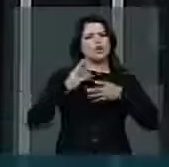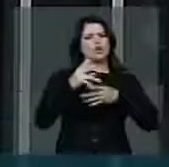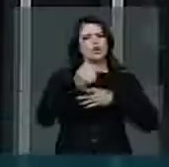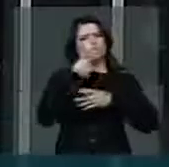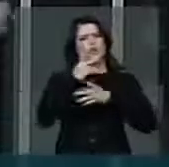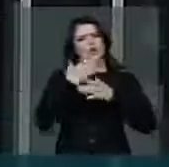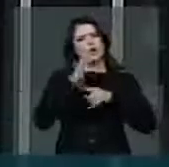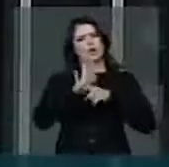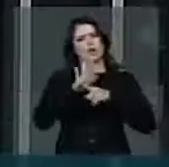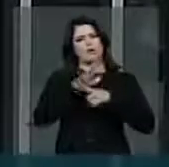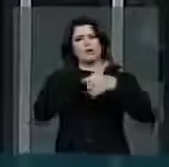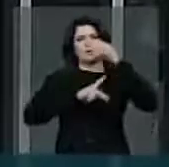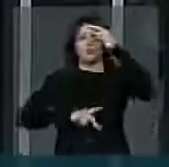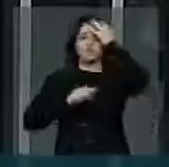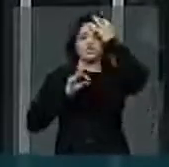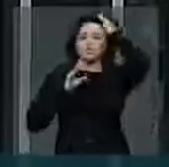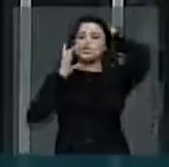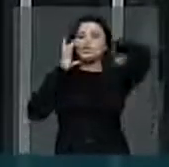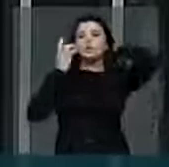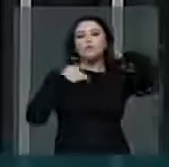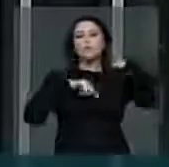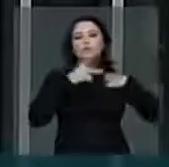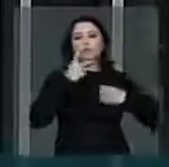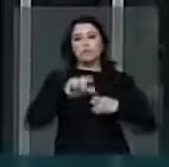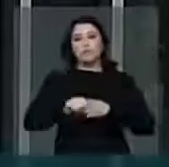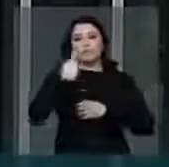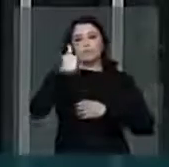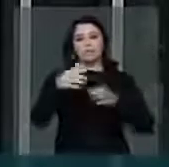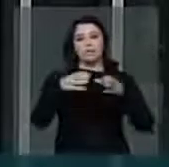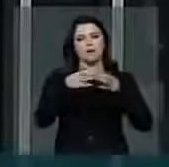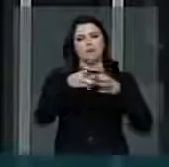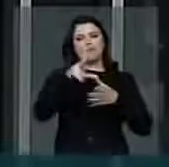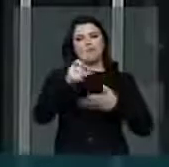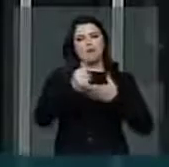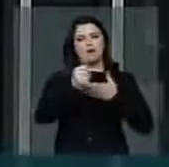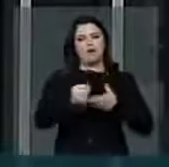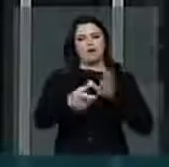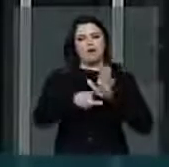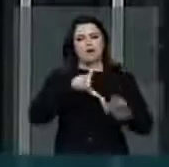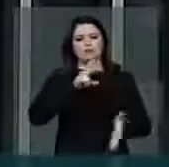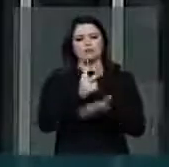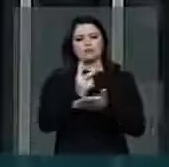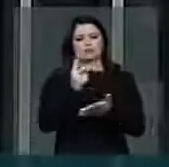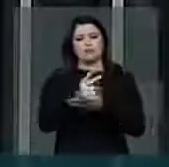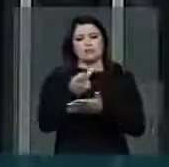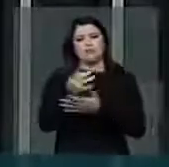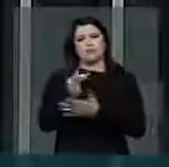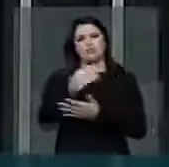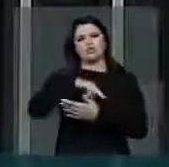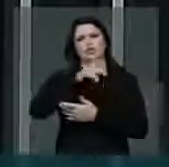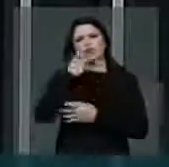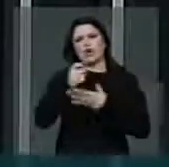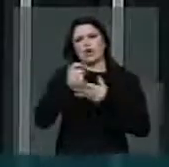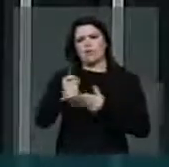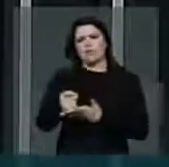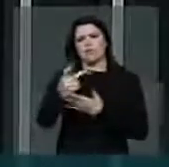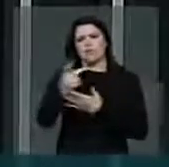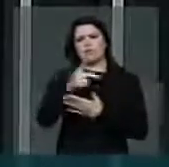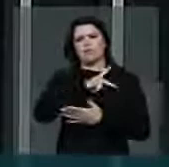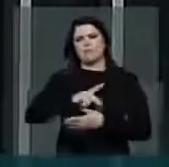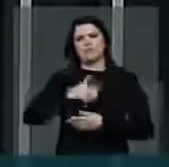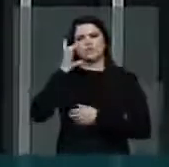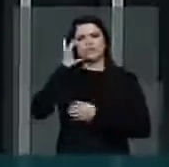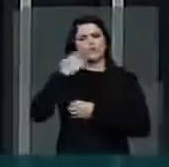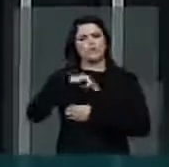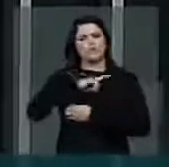a presidenta Dilma, uma vez que nós somos o primeiro partido a declarar apoio a ela, antes mesmo do próprio PT, em 2010. Nós